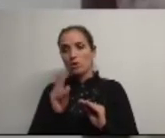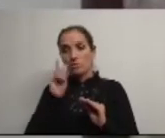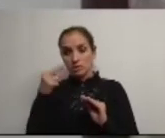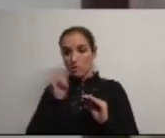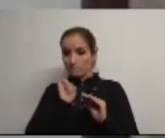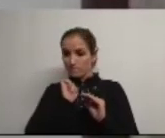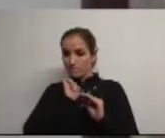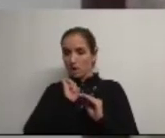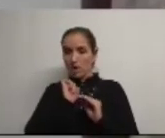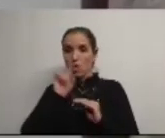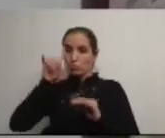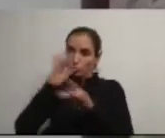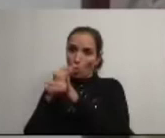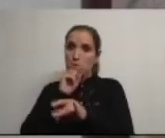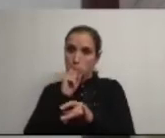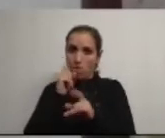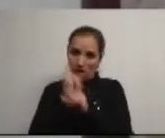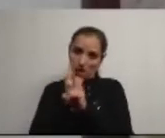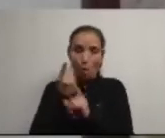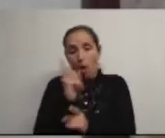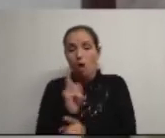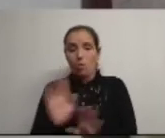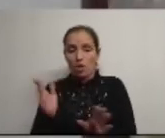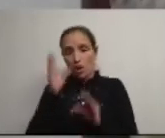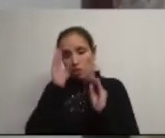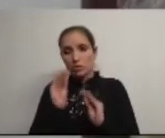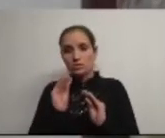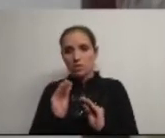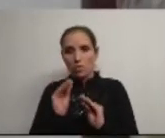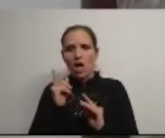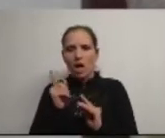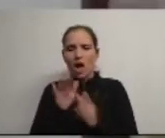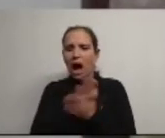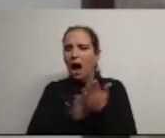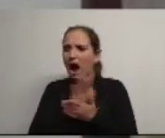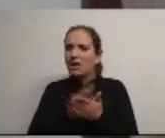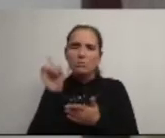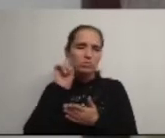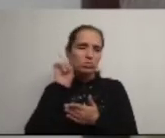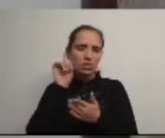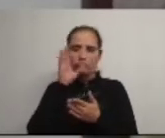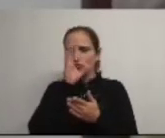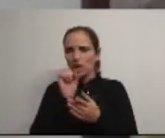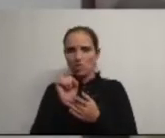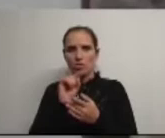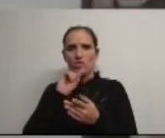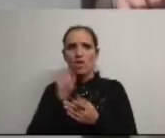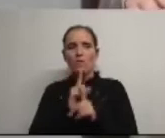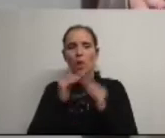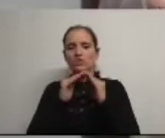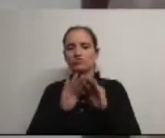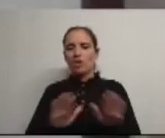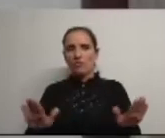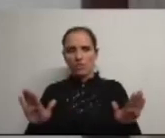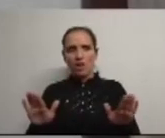naturalmente que outras pessoas podem partilhar ou não a educação é uma das áreas fundamentais do Estado que deve ter estabilidade